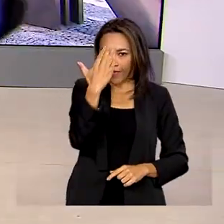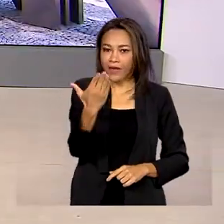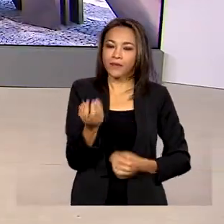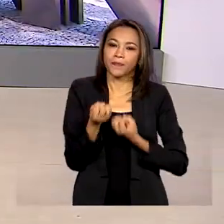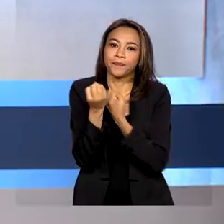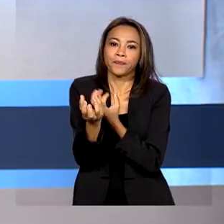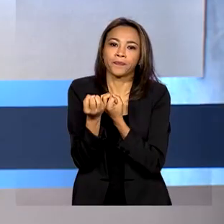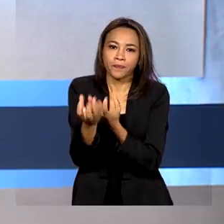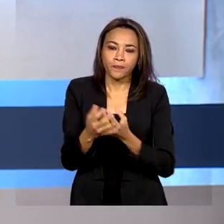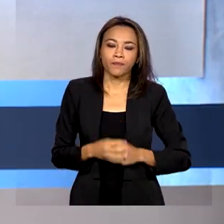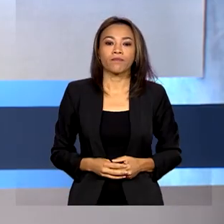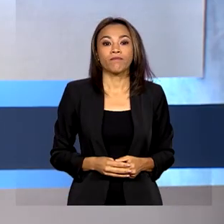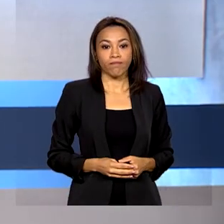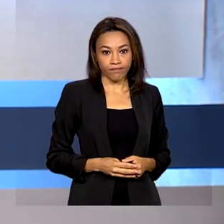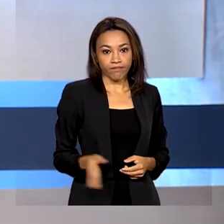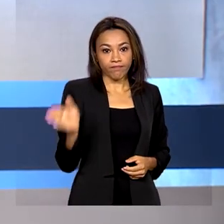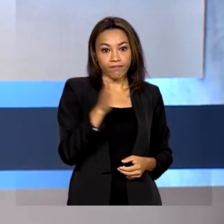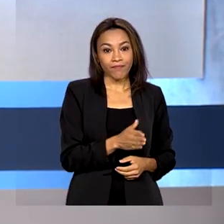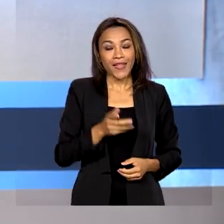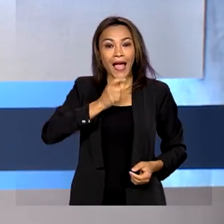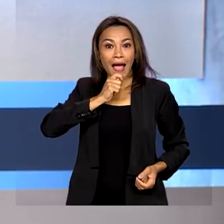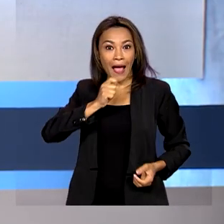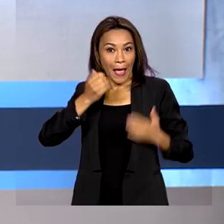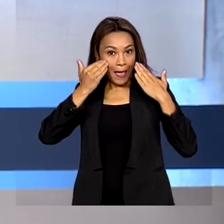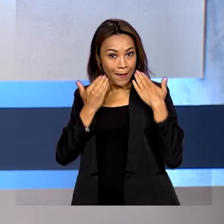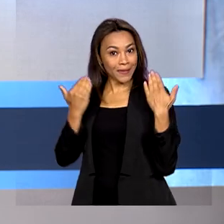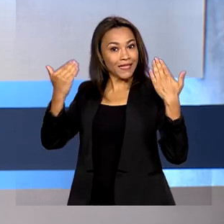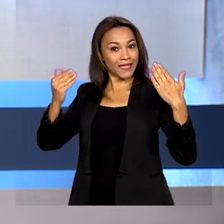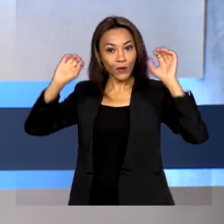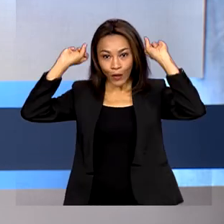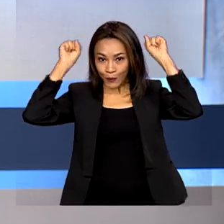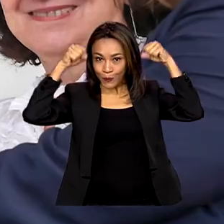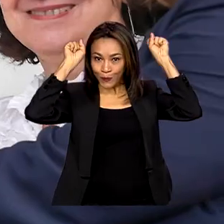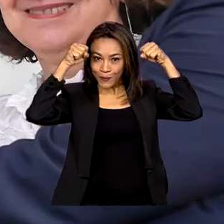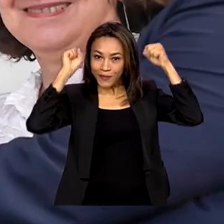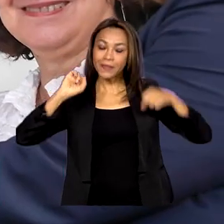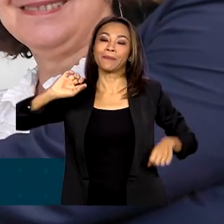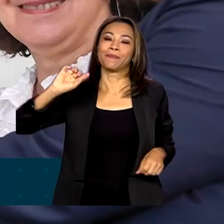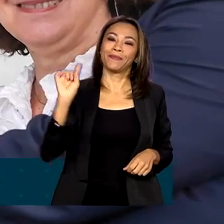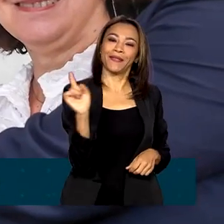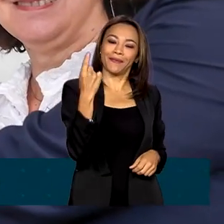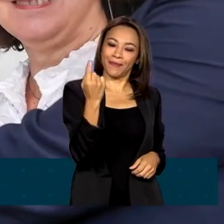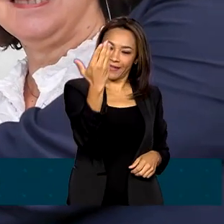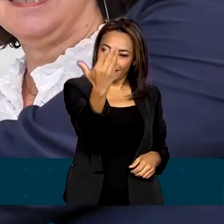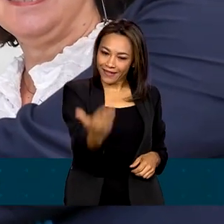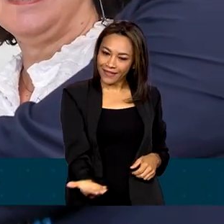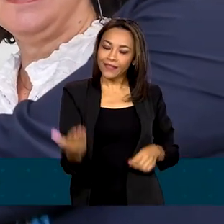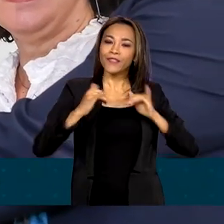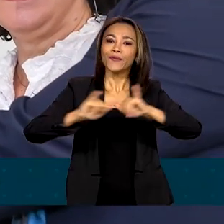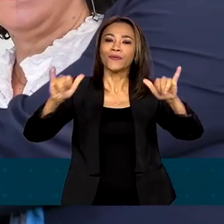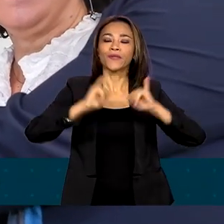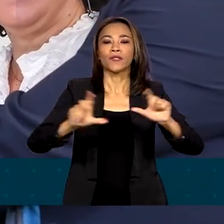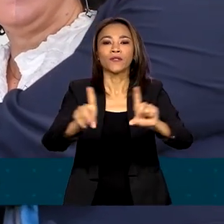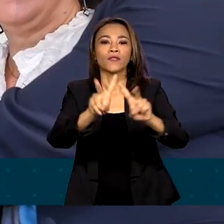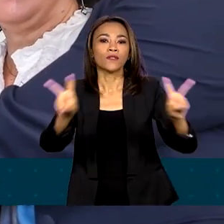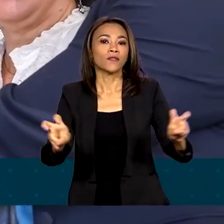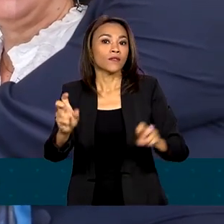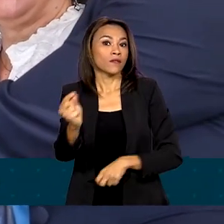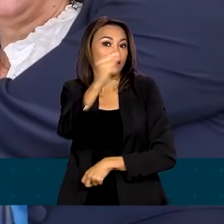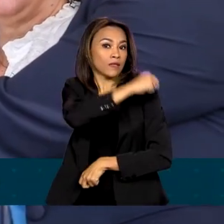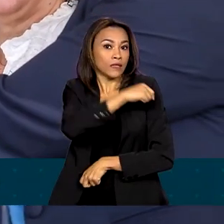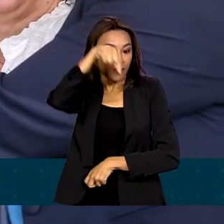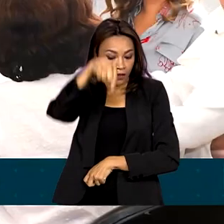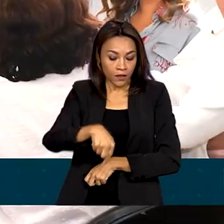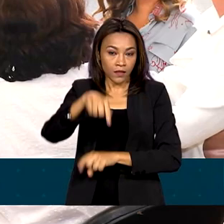pelas informações. E a apresentadora Xuxa vai ser a primeira embaixadora da campanha de vacinação do Ministério da Saúde que começa este